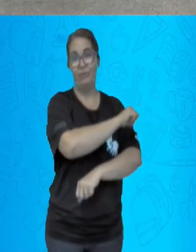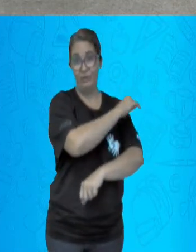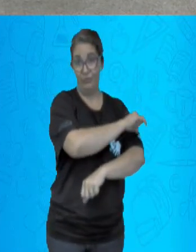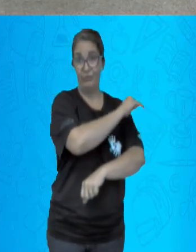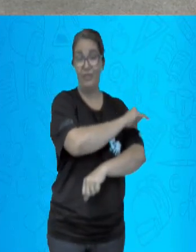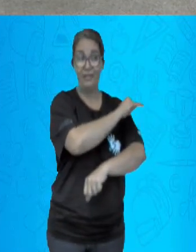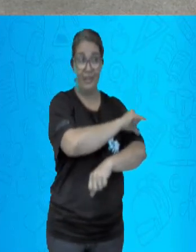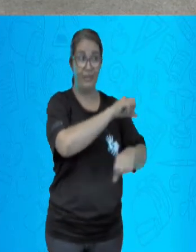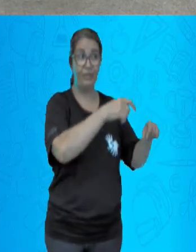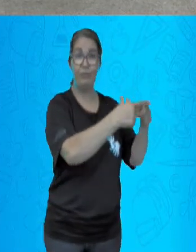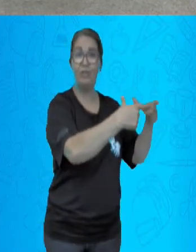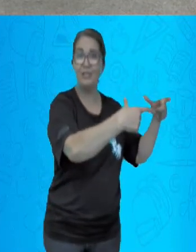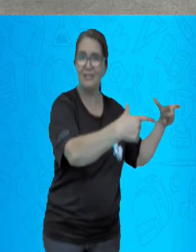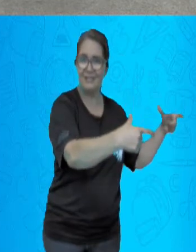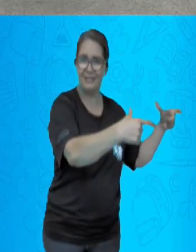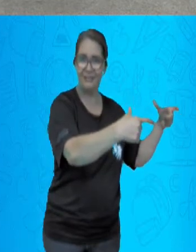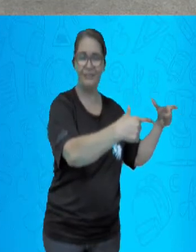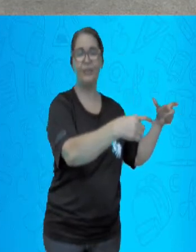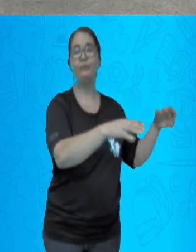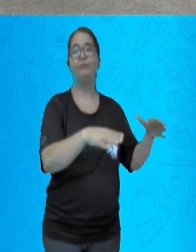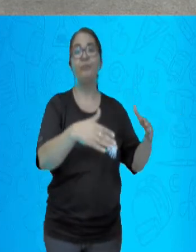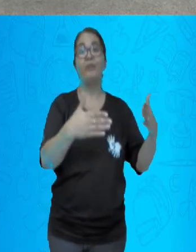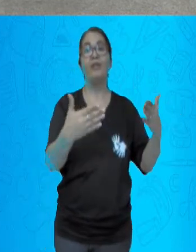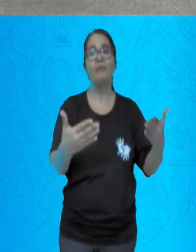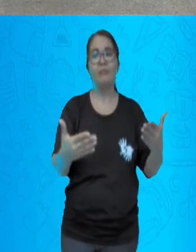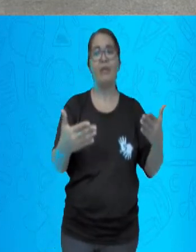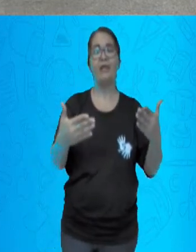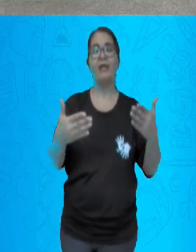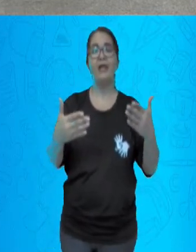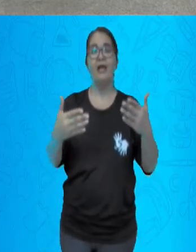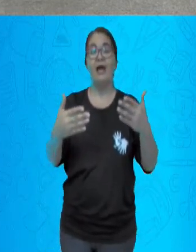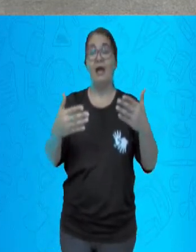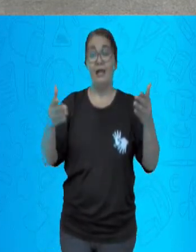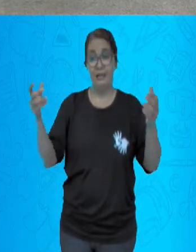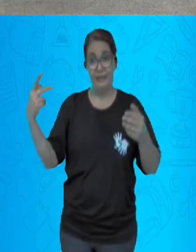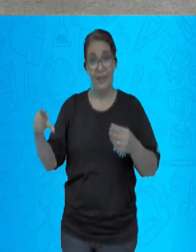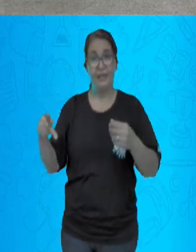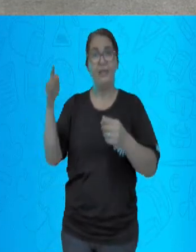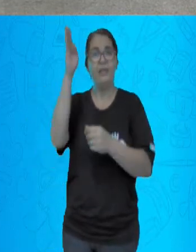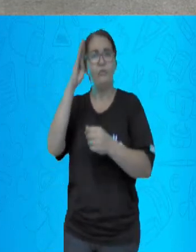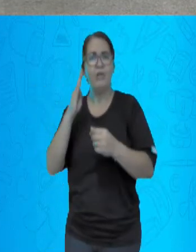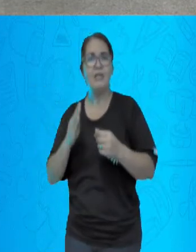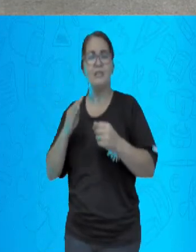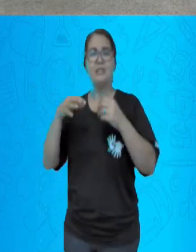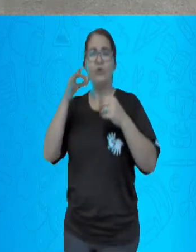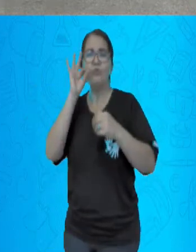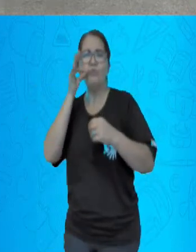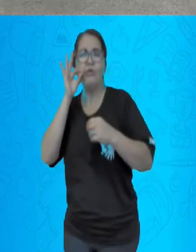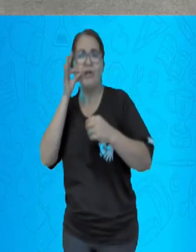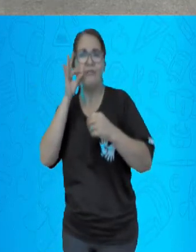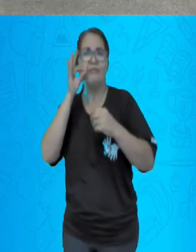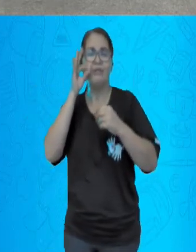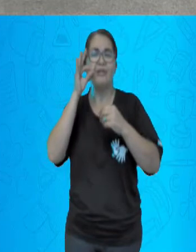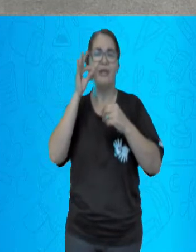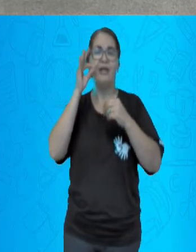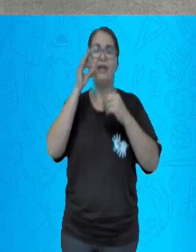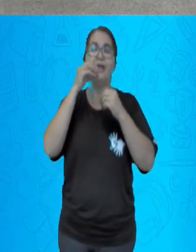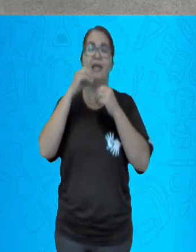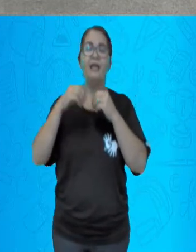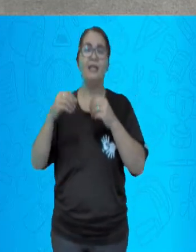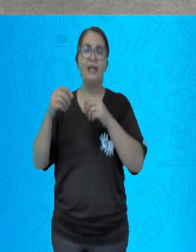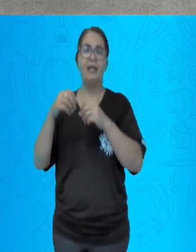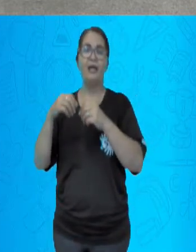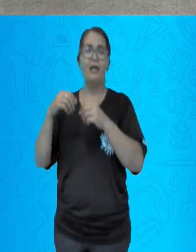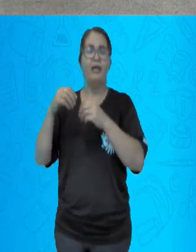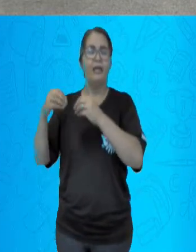e o escoamento do café, que era direcionado à exportação. A ampliação dessas linhas férreas que